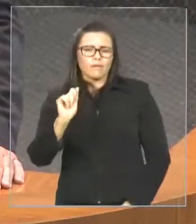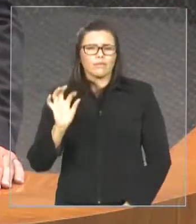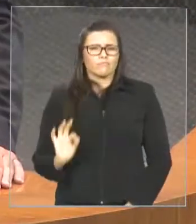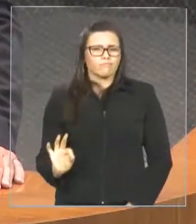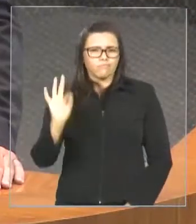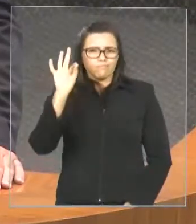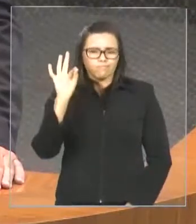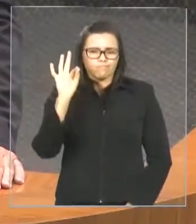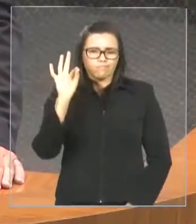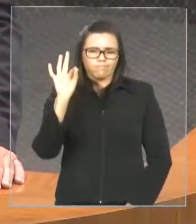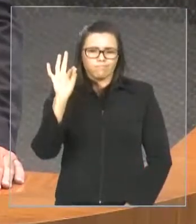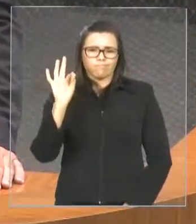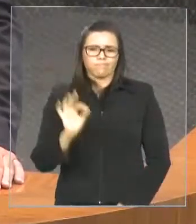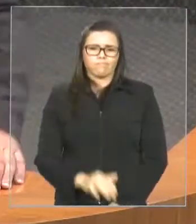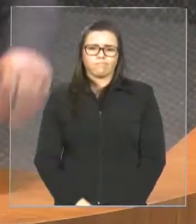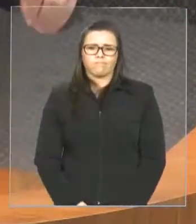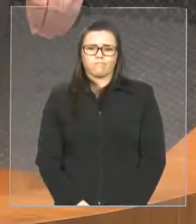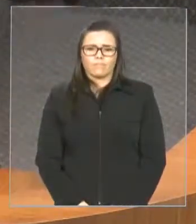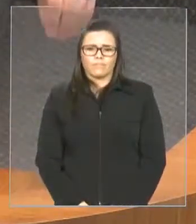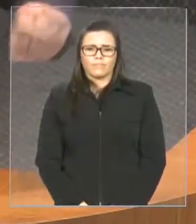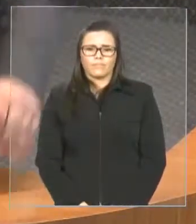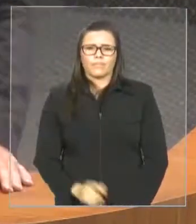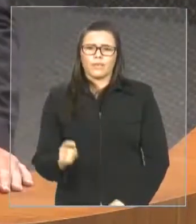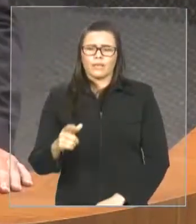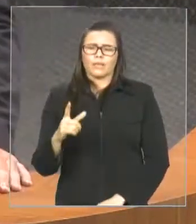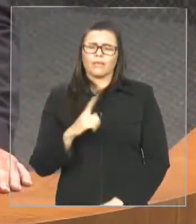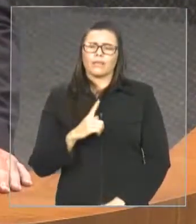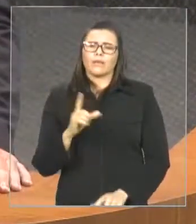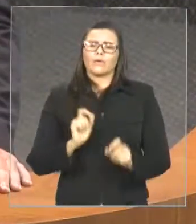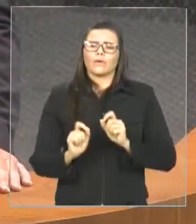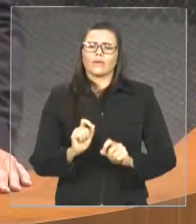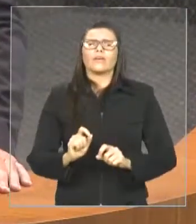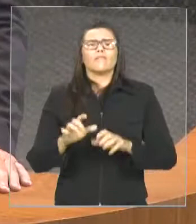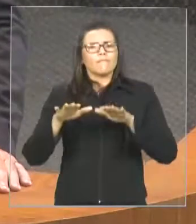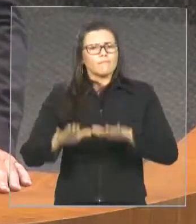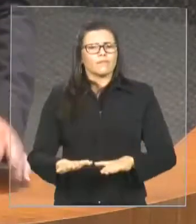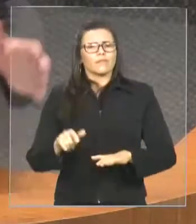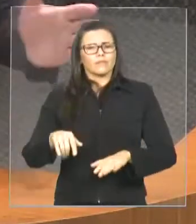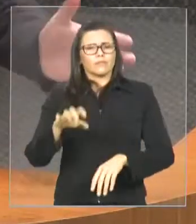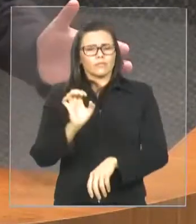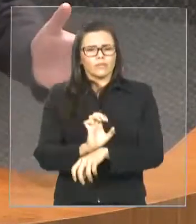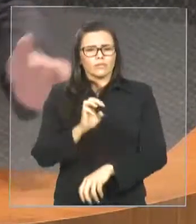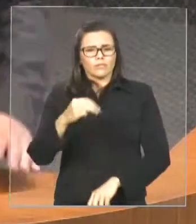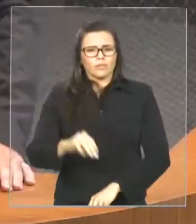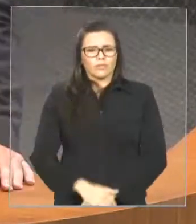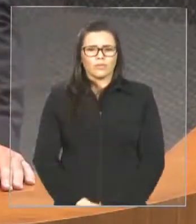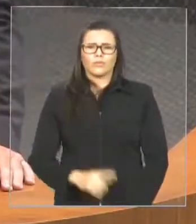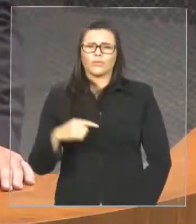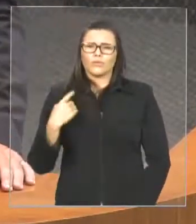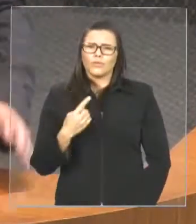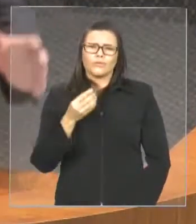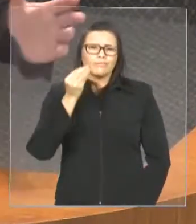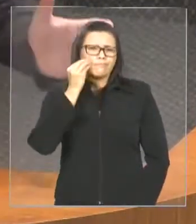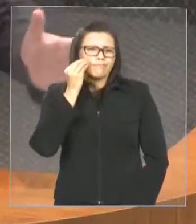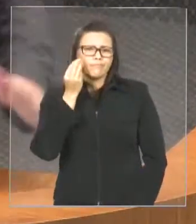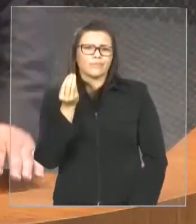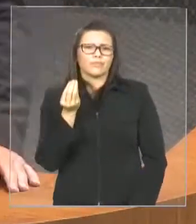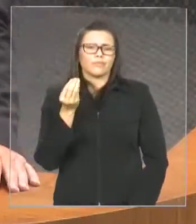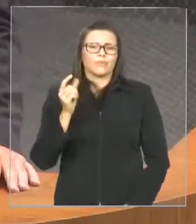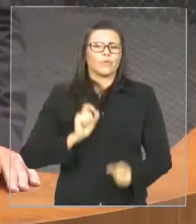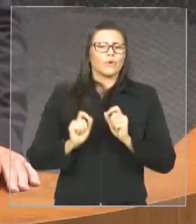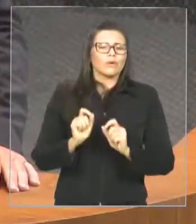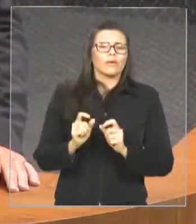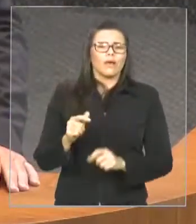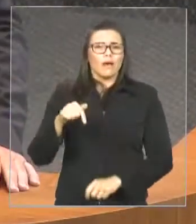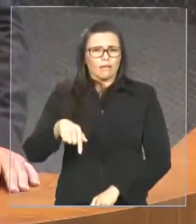para que possa ter a sua formação e ficar aqui no Estado do Maranhão, pois nós já vivemos em uma das regiões mais pobres